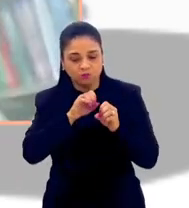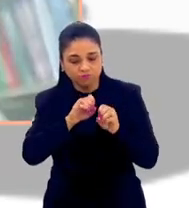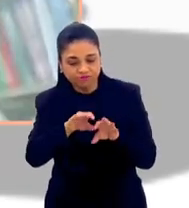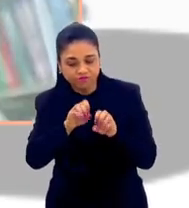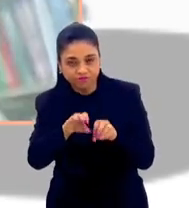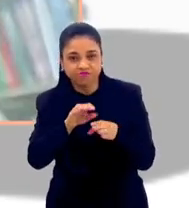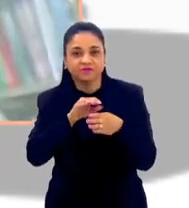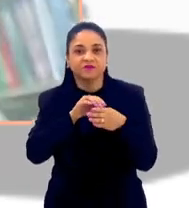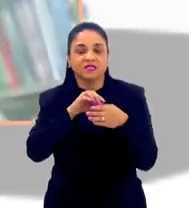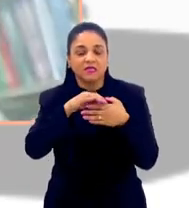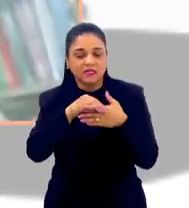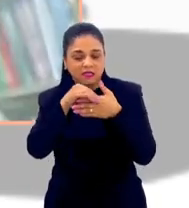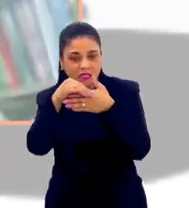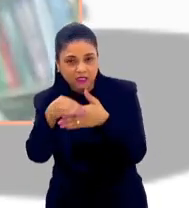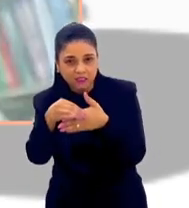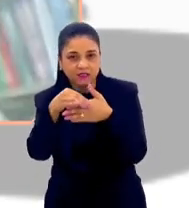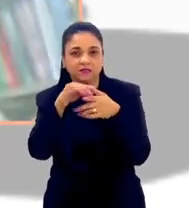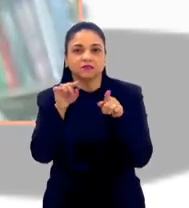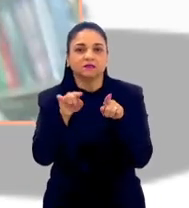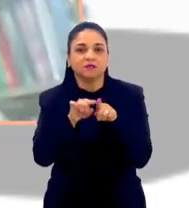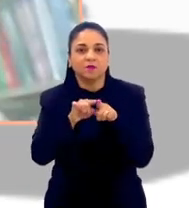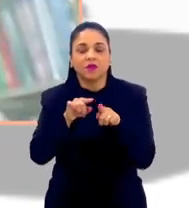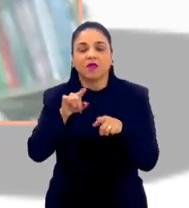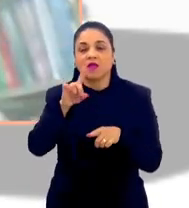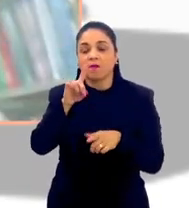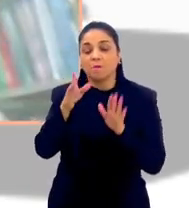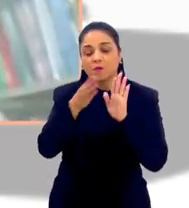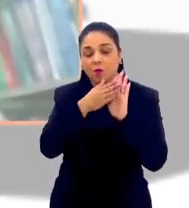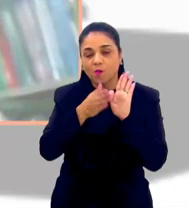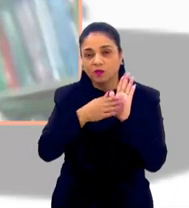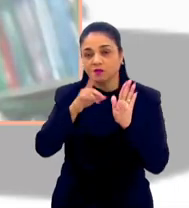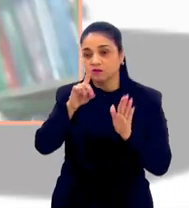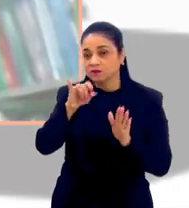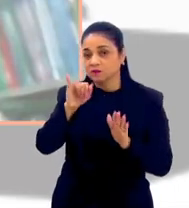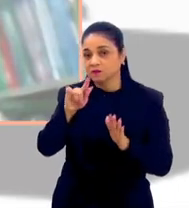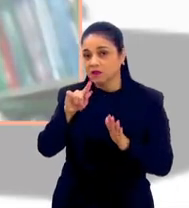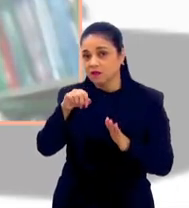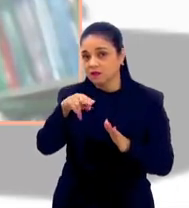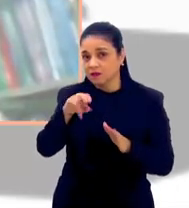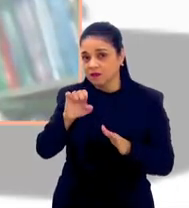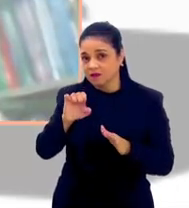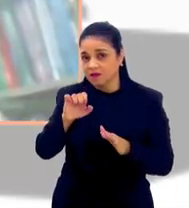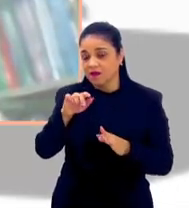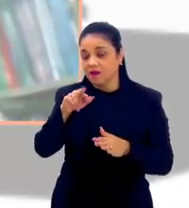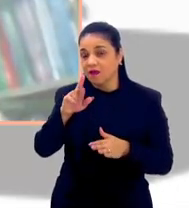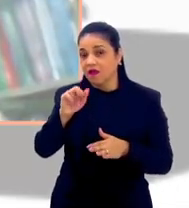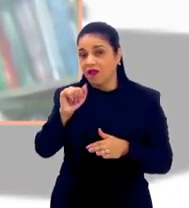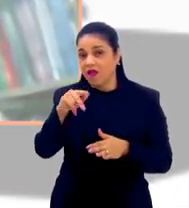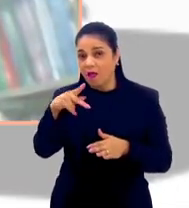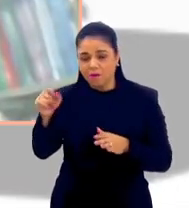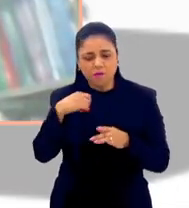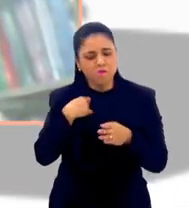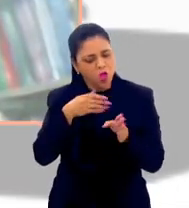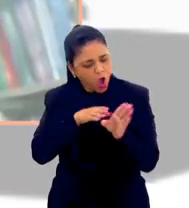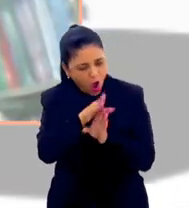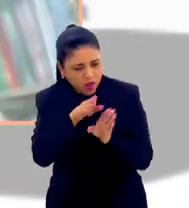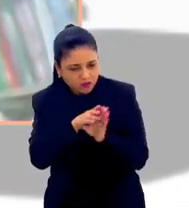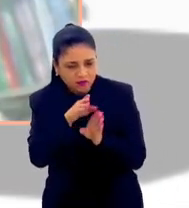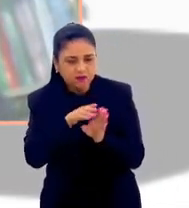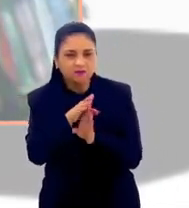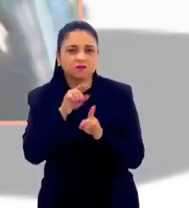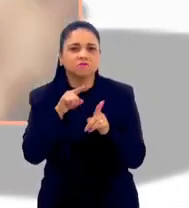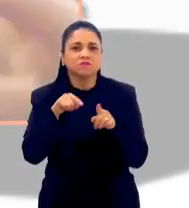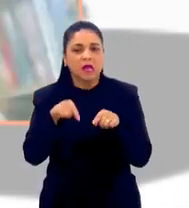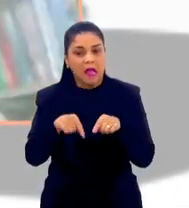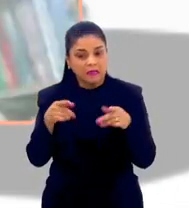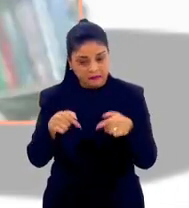lideranças, essa é a proposta do Design Happiness que a gente vai lançar, e essa é a orientação que eu faço em mentorias, que